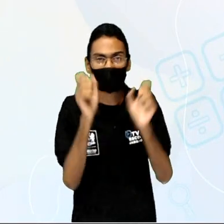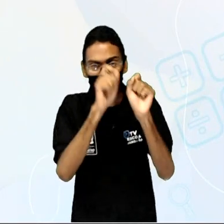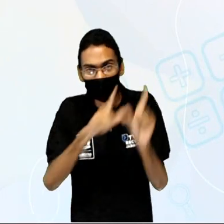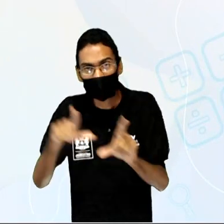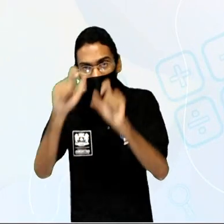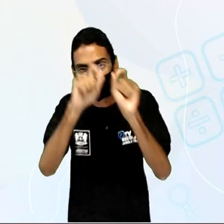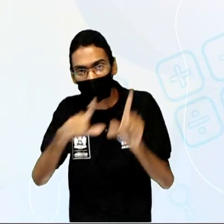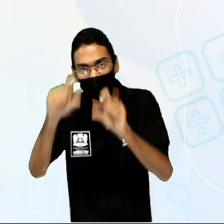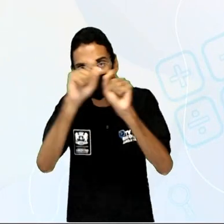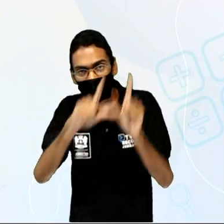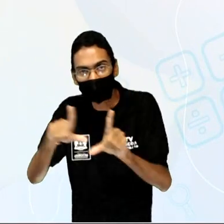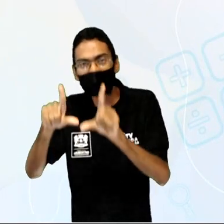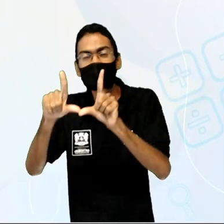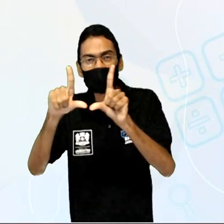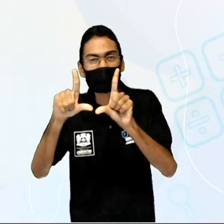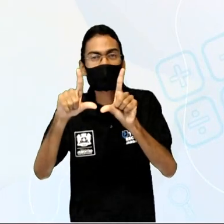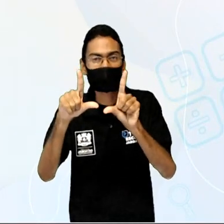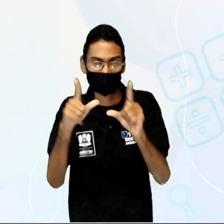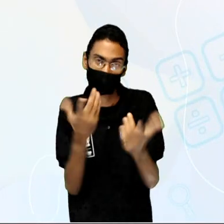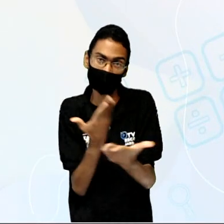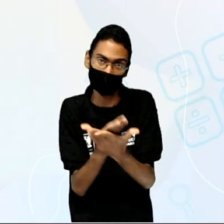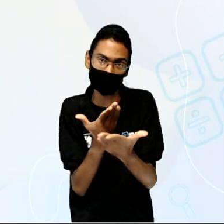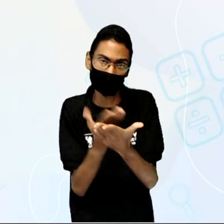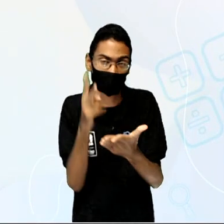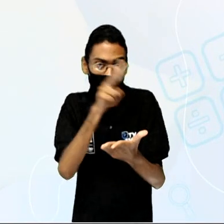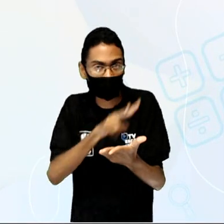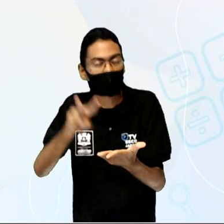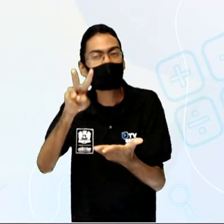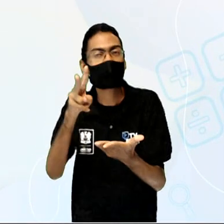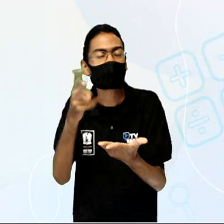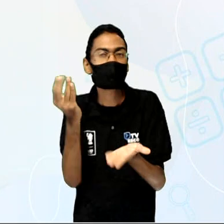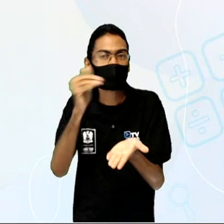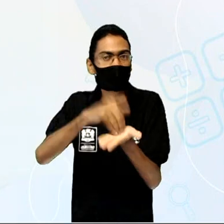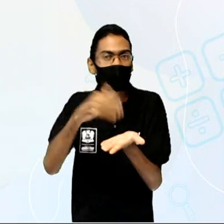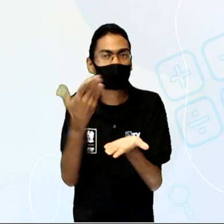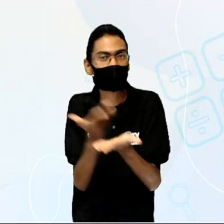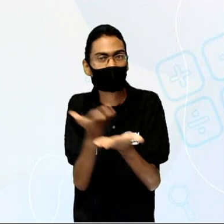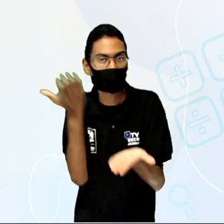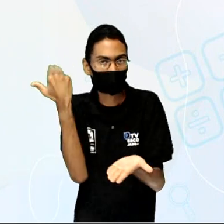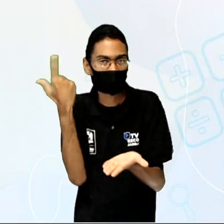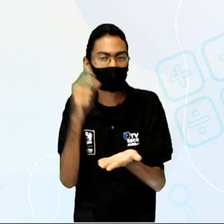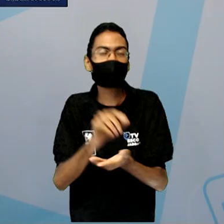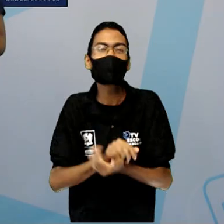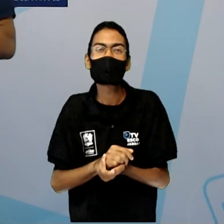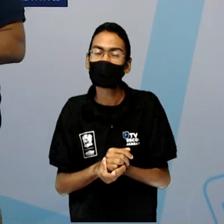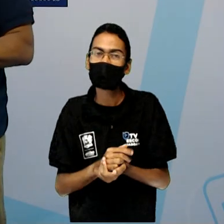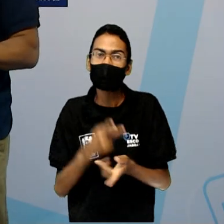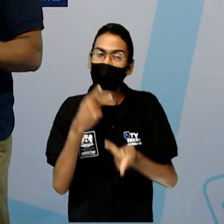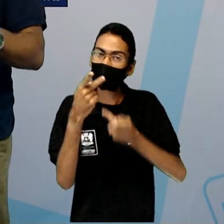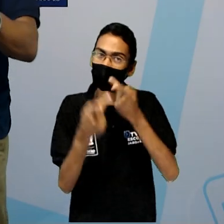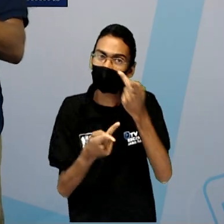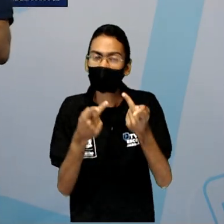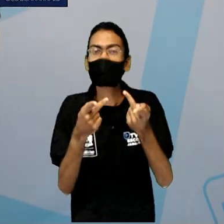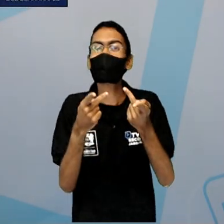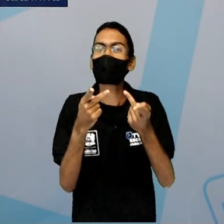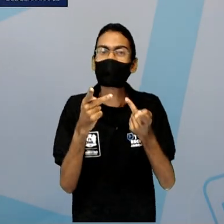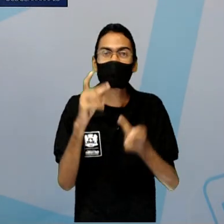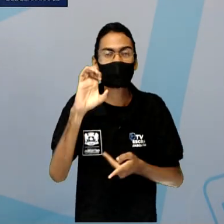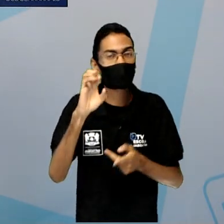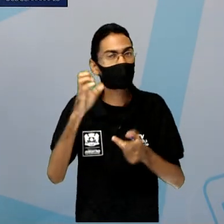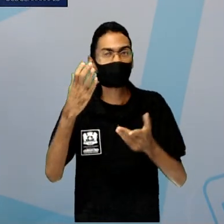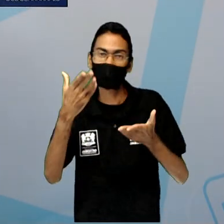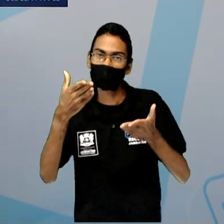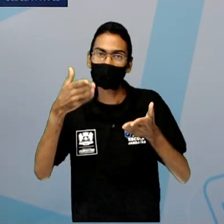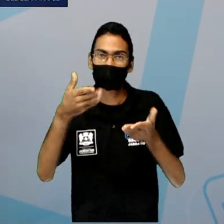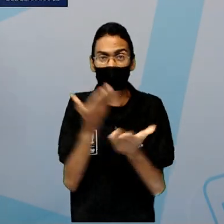porque a gente já viu isso aí no finalzinho da outra aula. Bom, então, falando sobre a hidrografia, foco aqui pra gente,